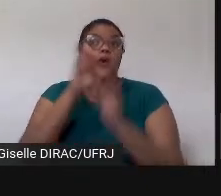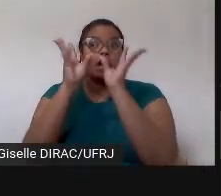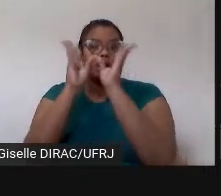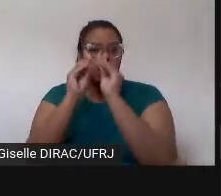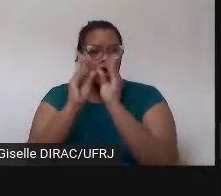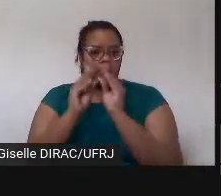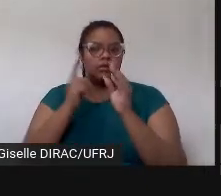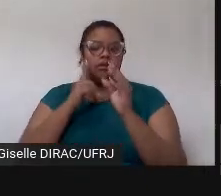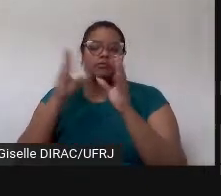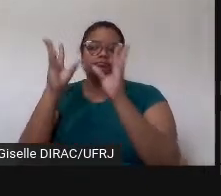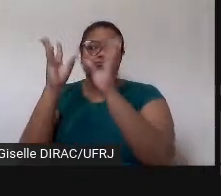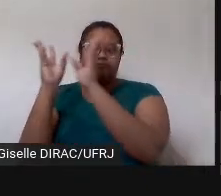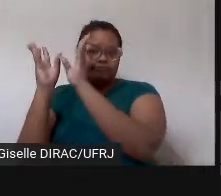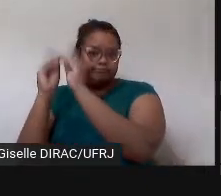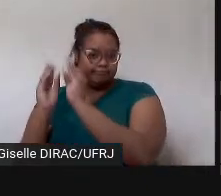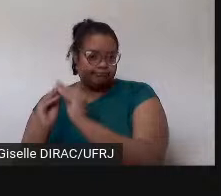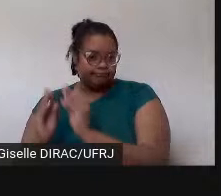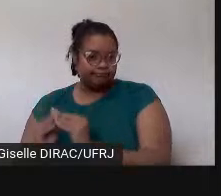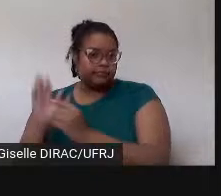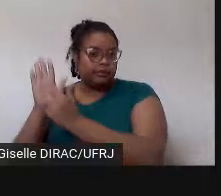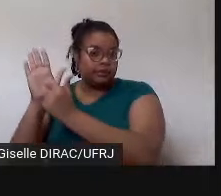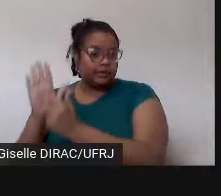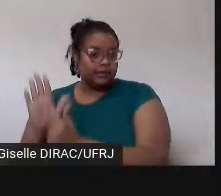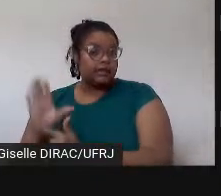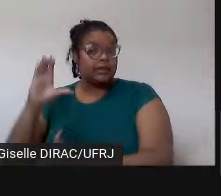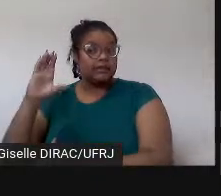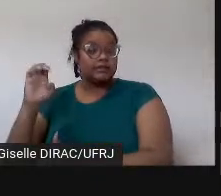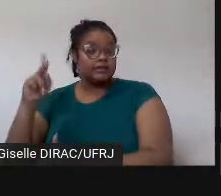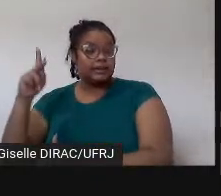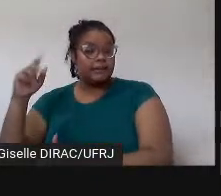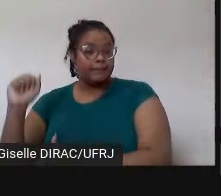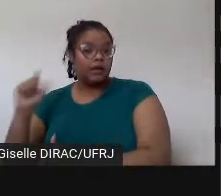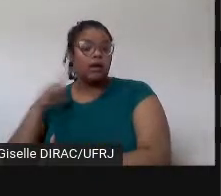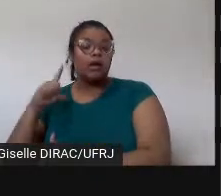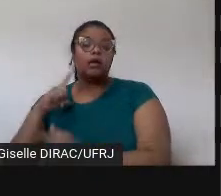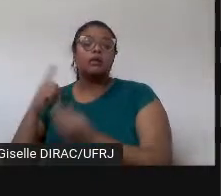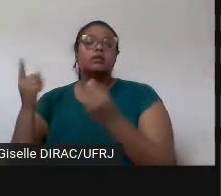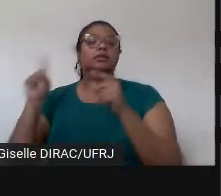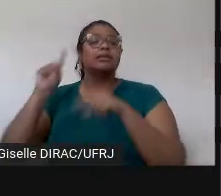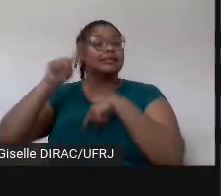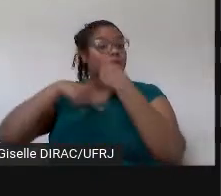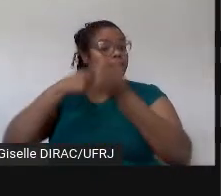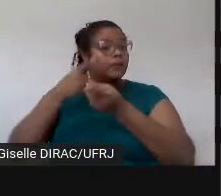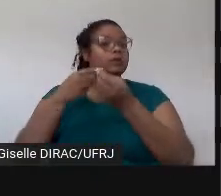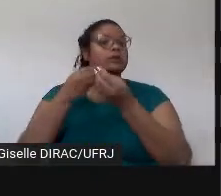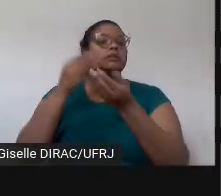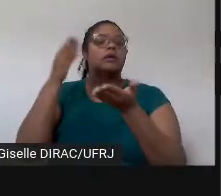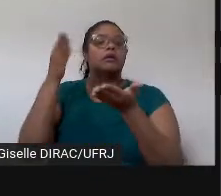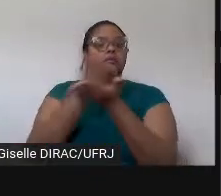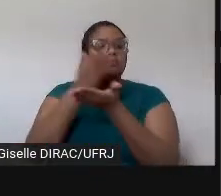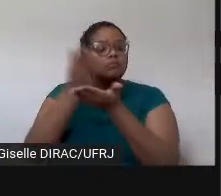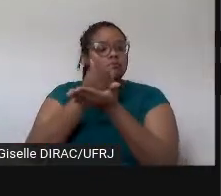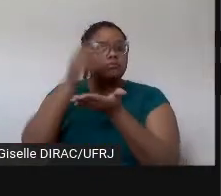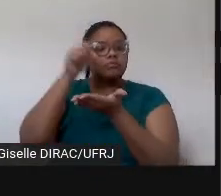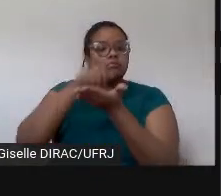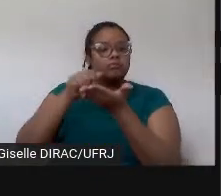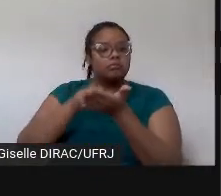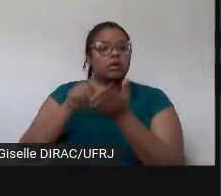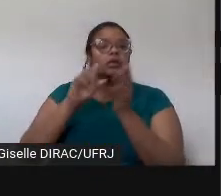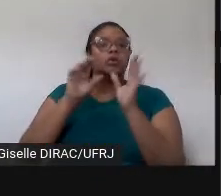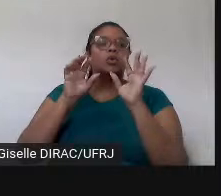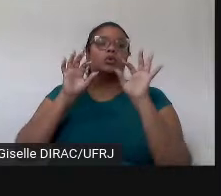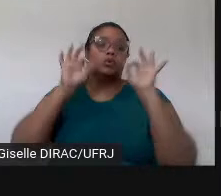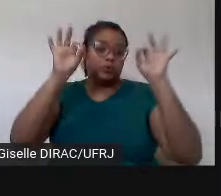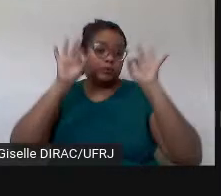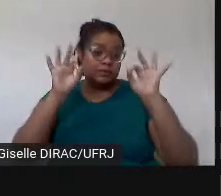apresentados no evento, eles são depois publicados em um caderno especial.